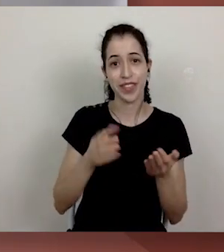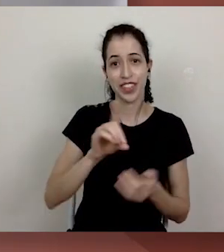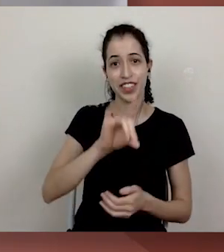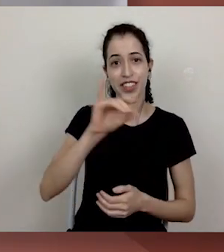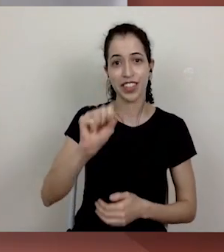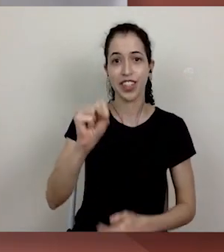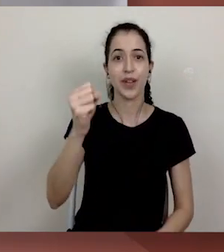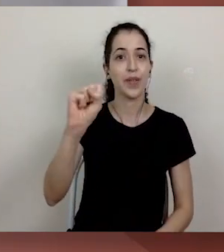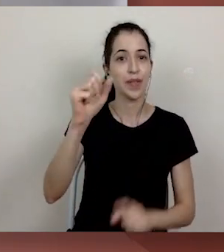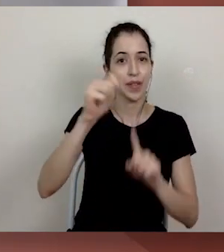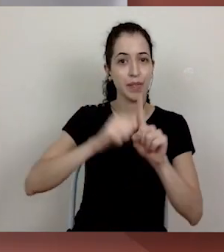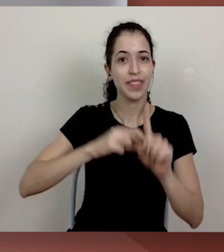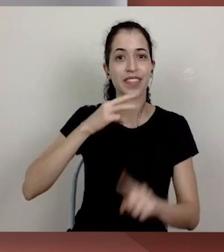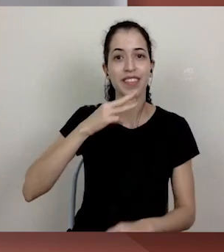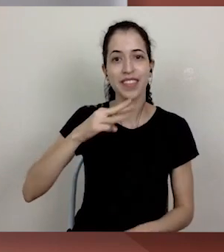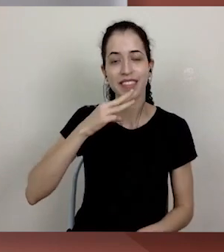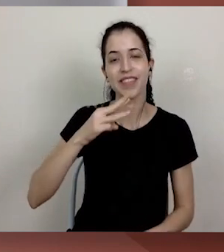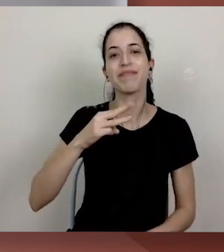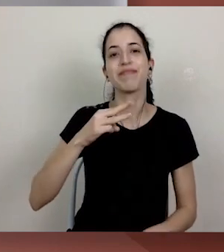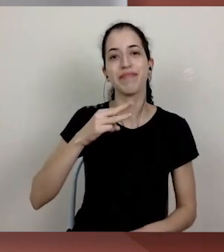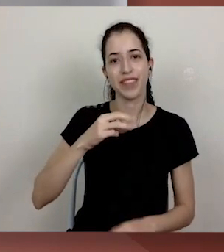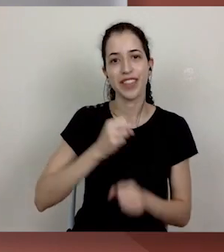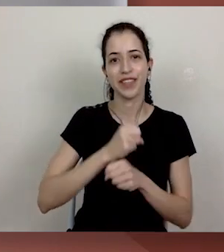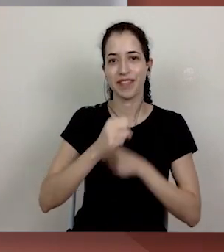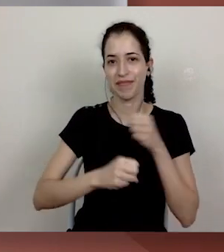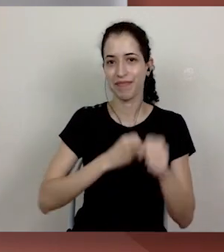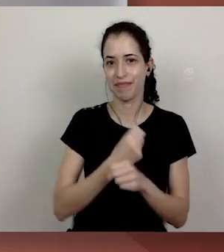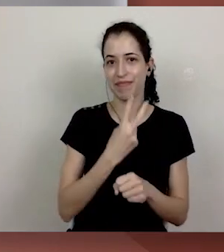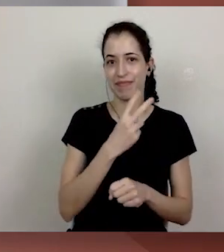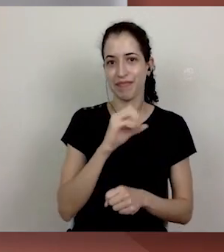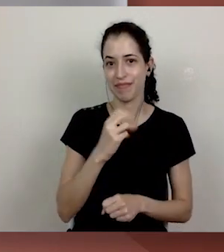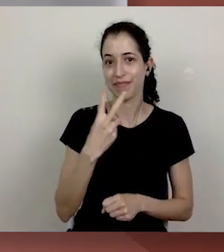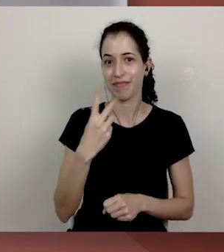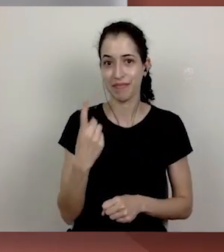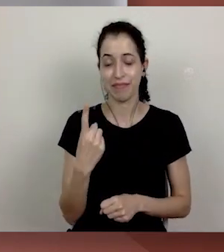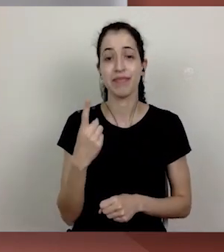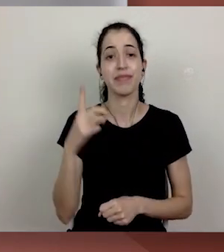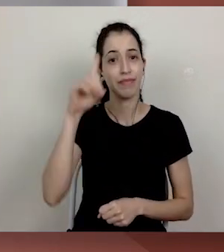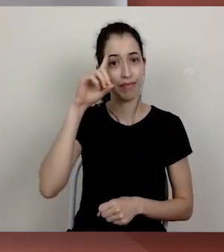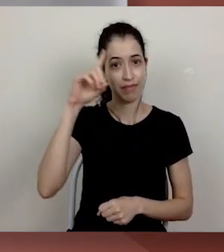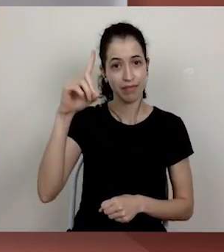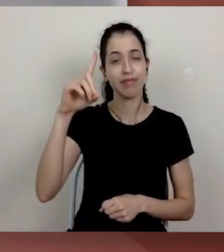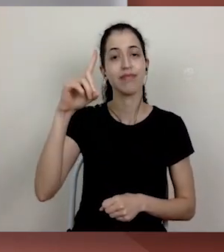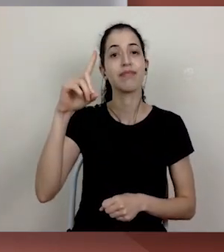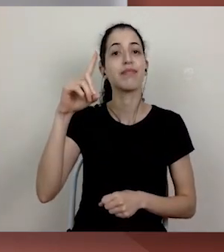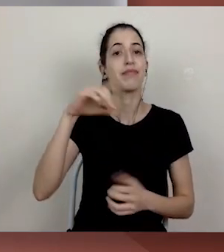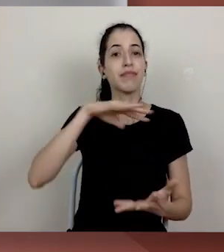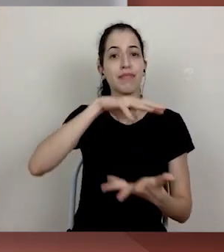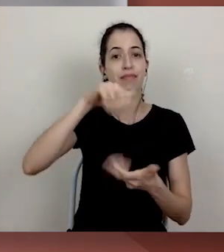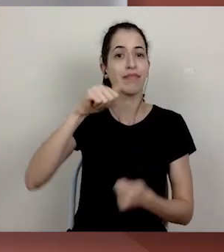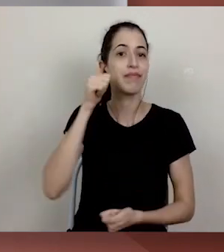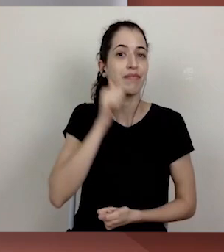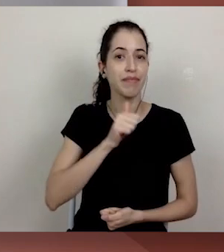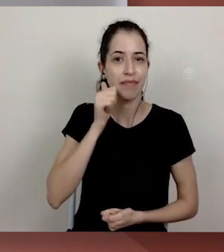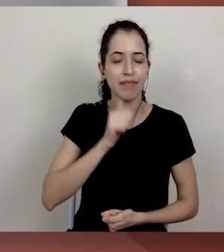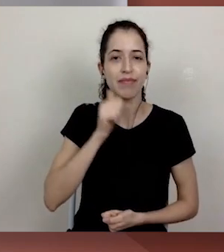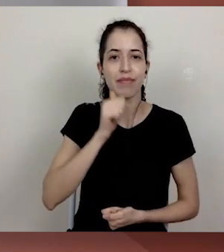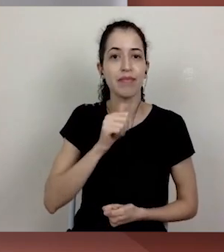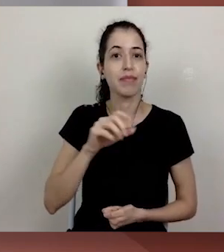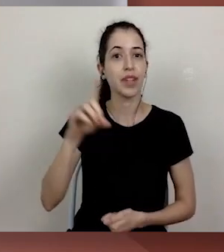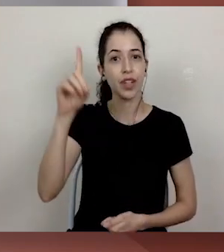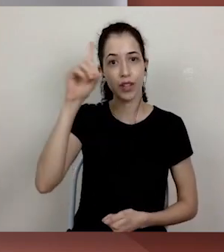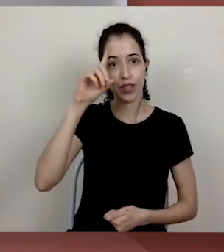Dia Internacional da Mulher. Nesse dia que comemora lutas históricas do universo feminino,